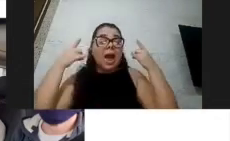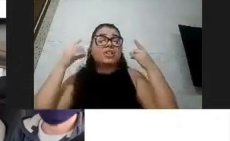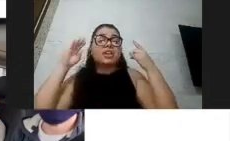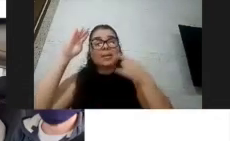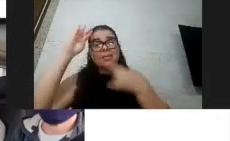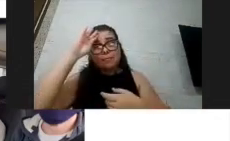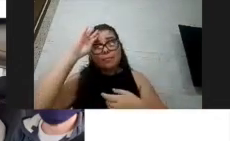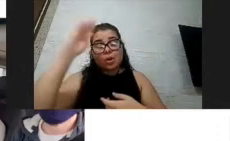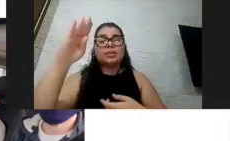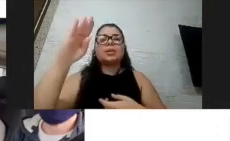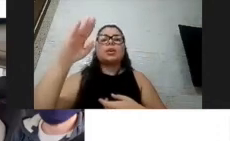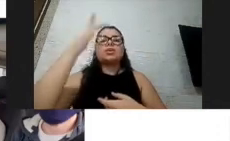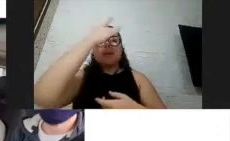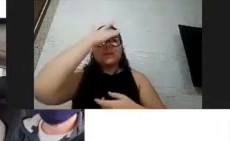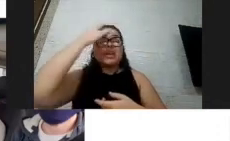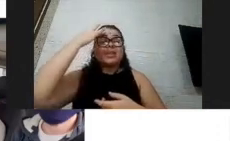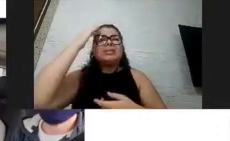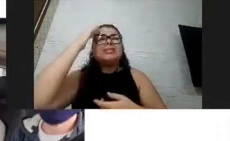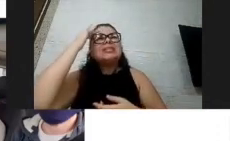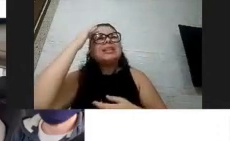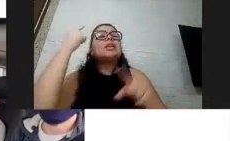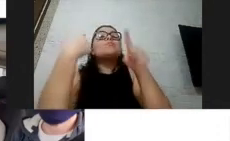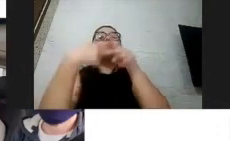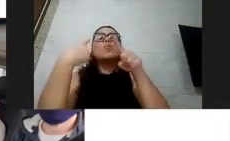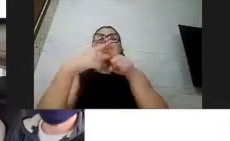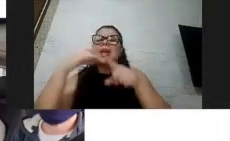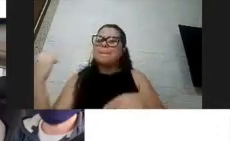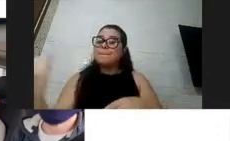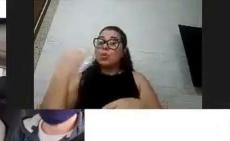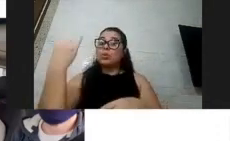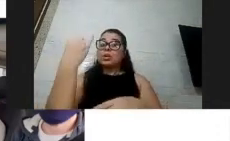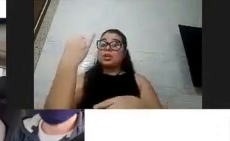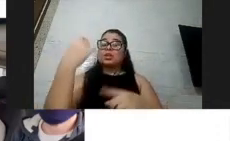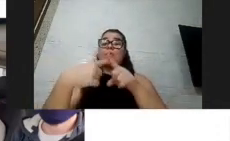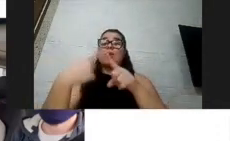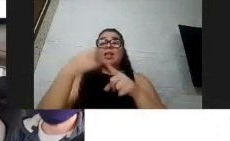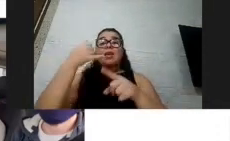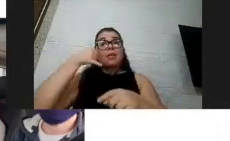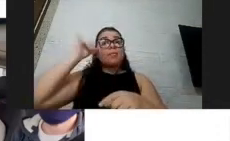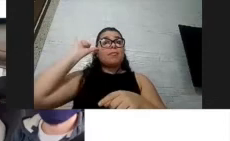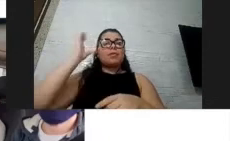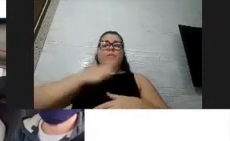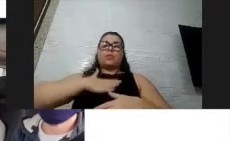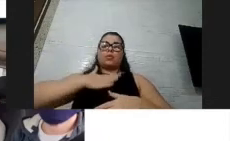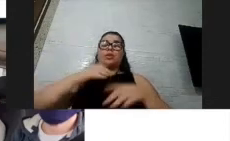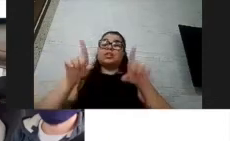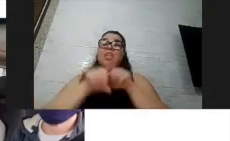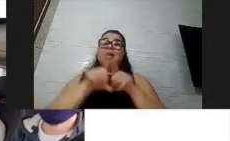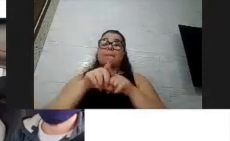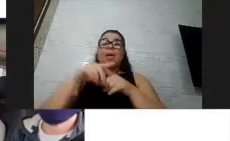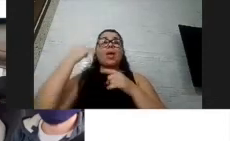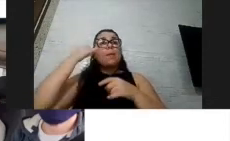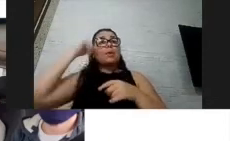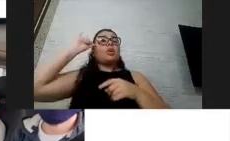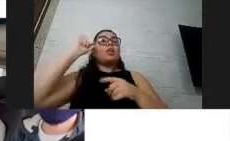importância da máscara, porque a máscara vai te proteger e vai proteger o outro de eliminação do